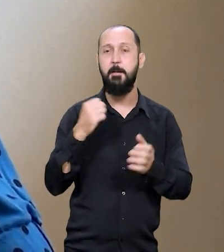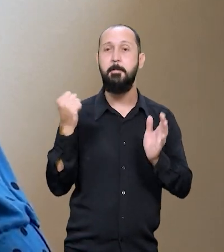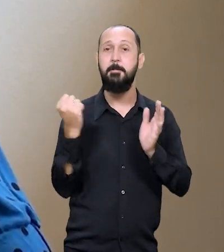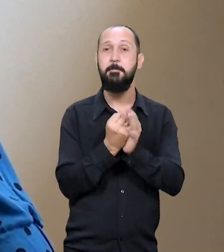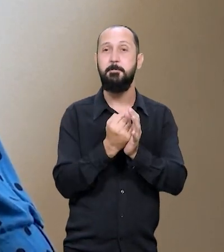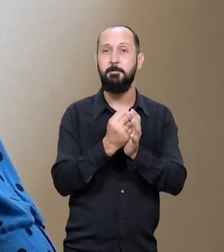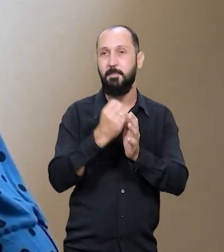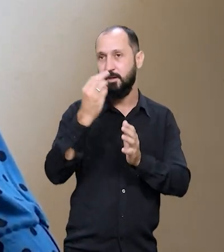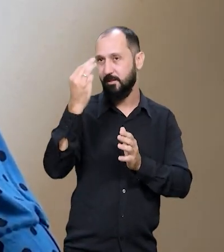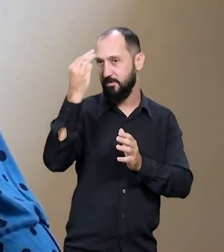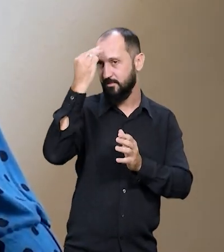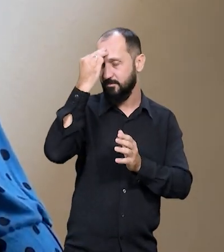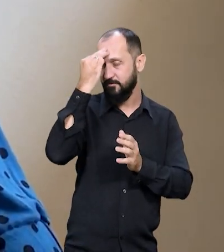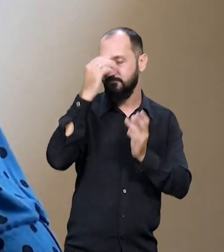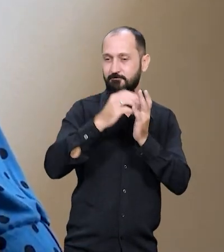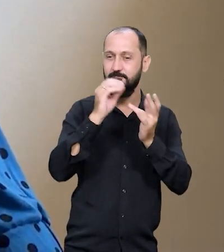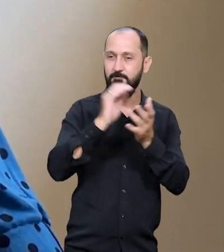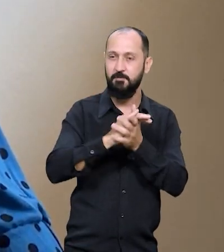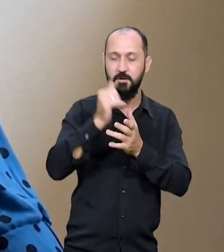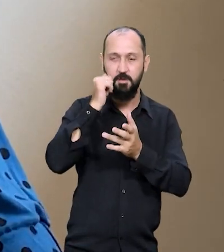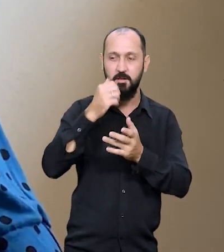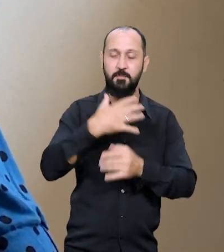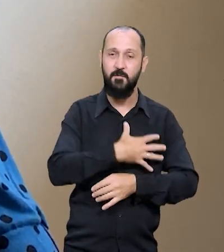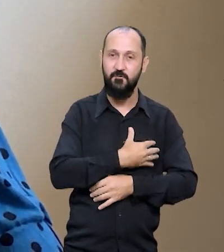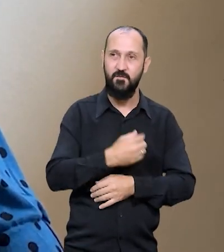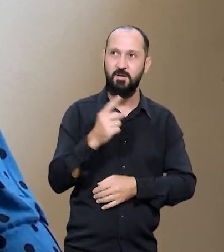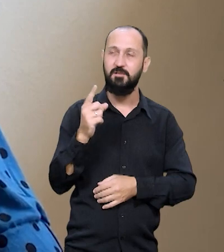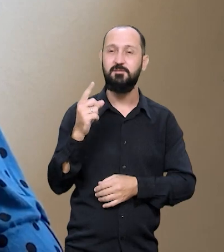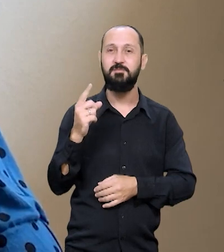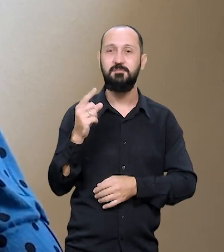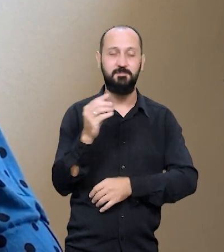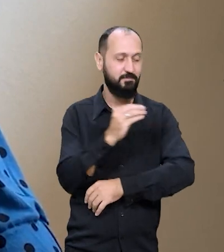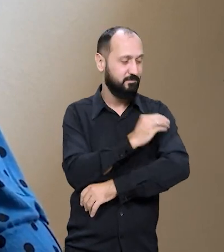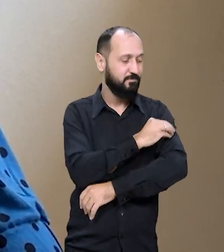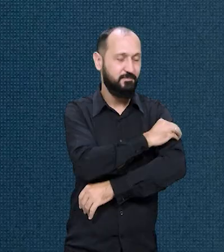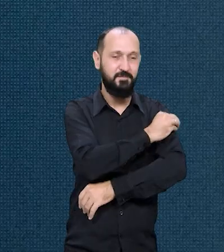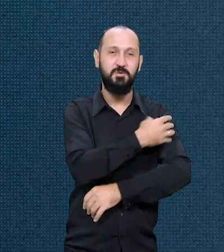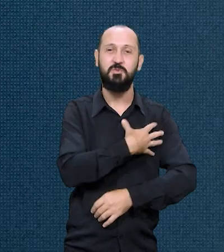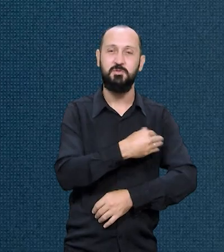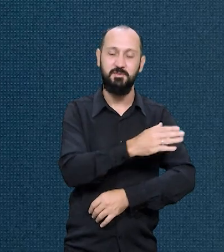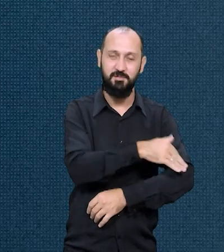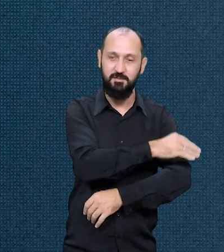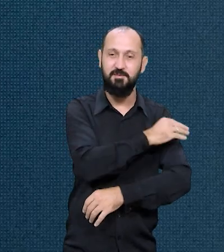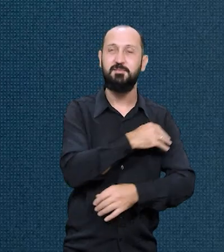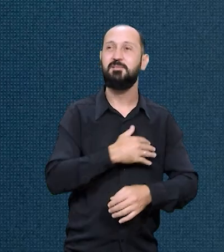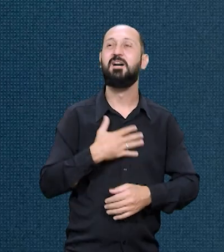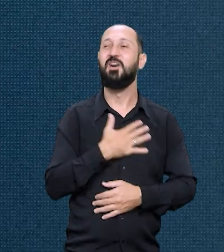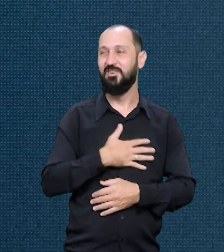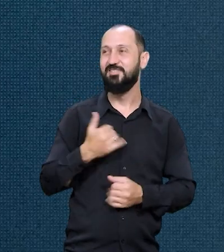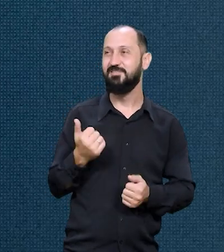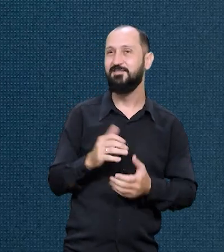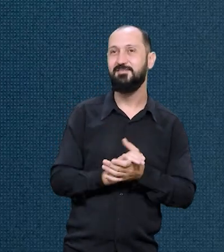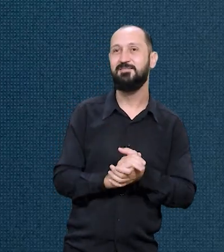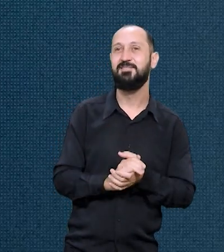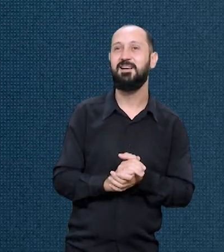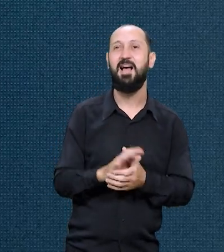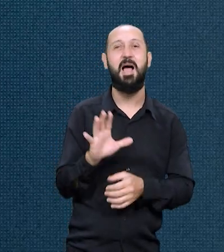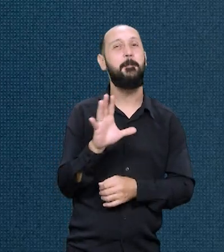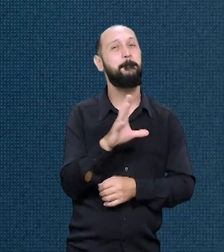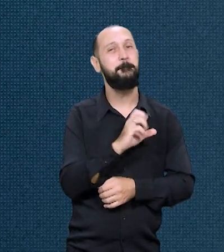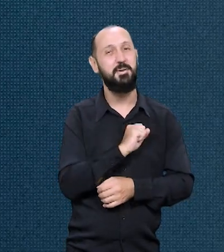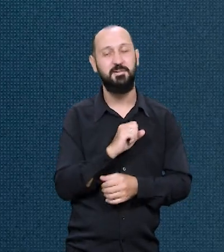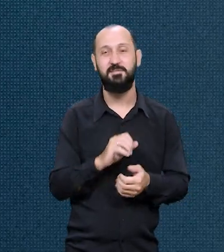lembrança do meu marido e da minha filha e de todos os filhos, né? Gostou? Nossa, amei.